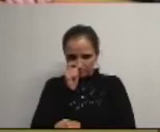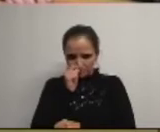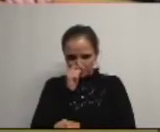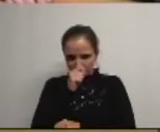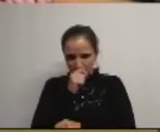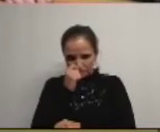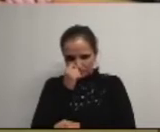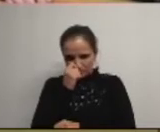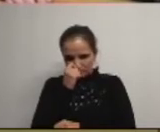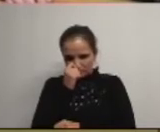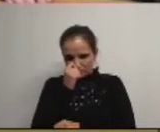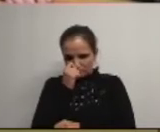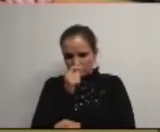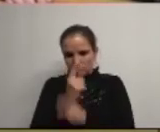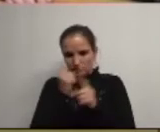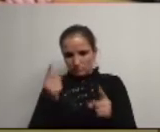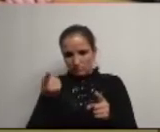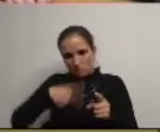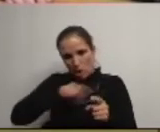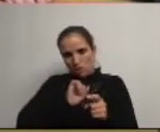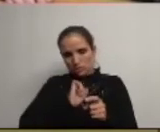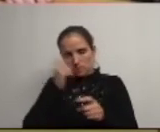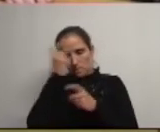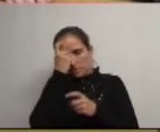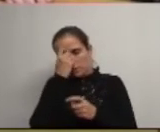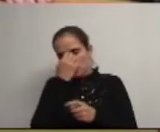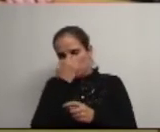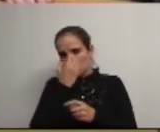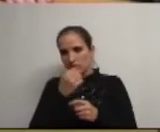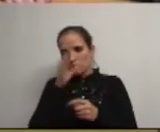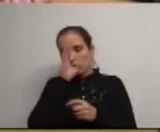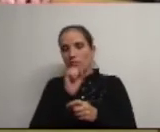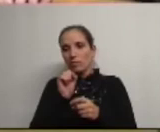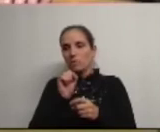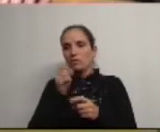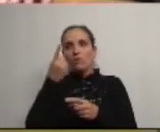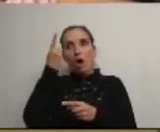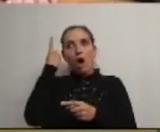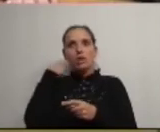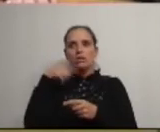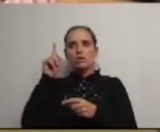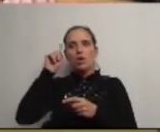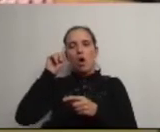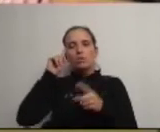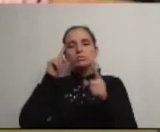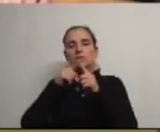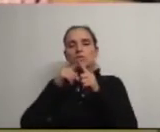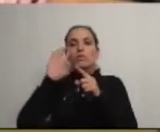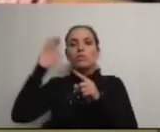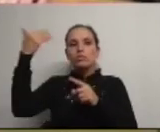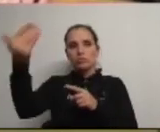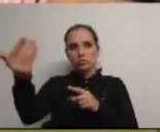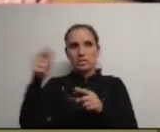de elevado nível porque nós não estamos a pensar e não estamos a governar o conselho para o dia de ontem ok aquilo